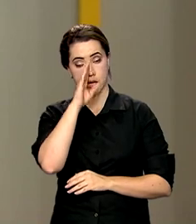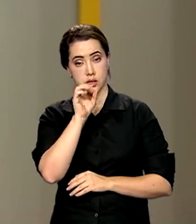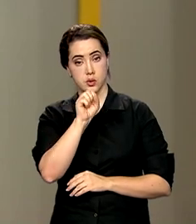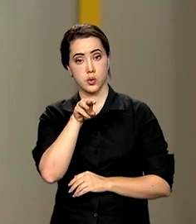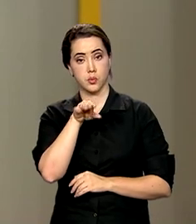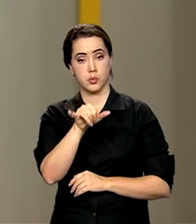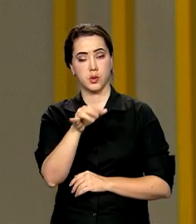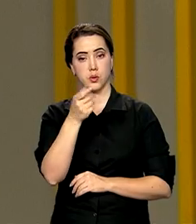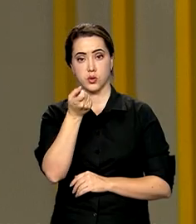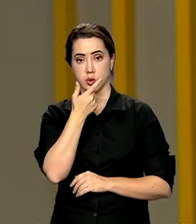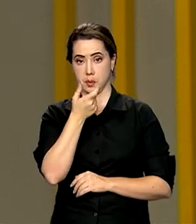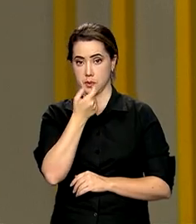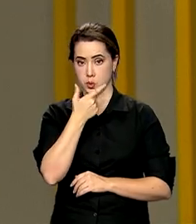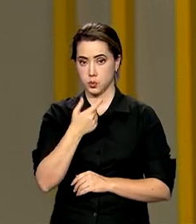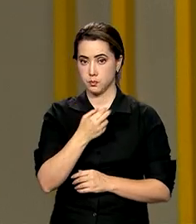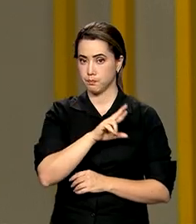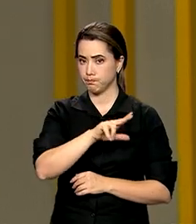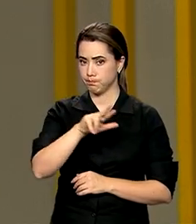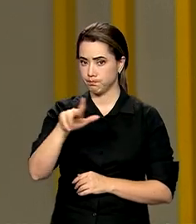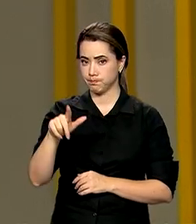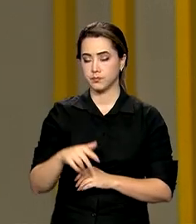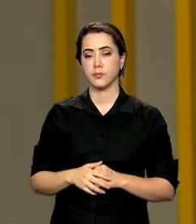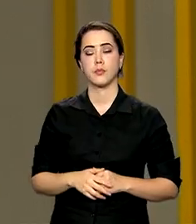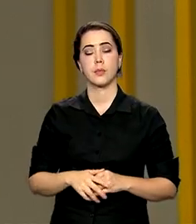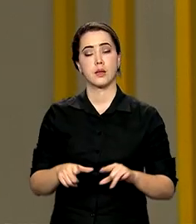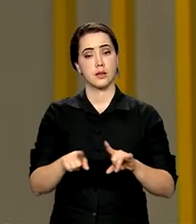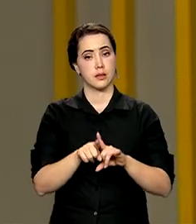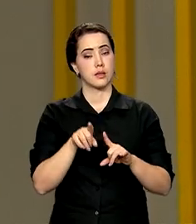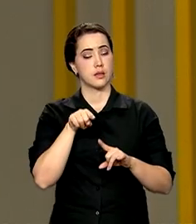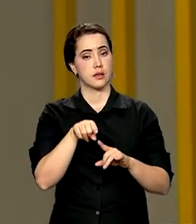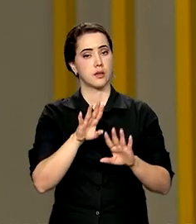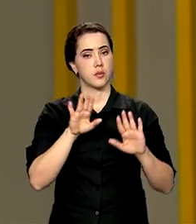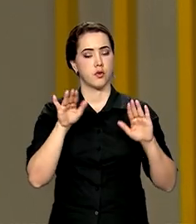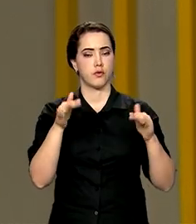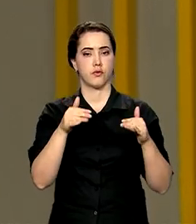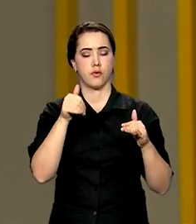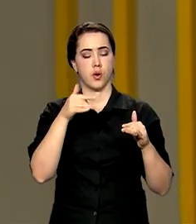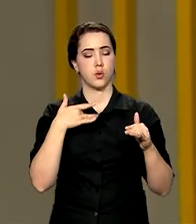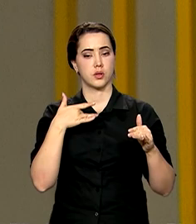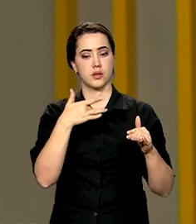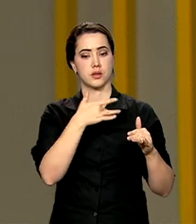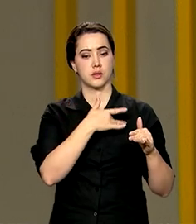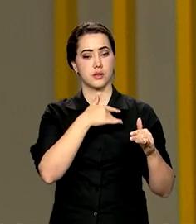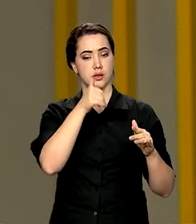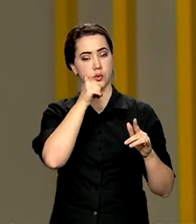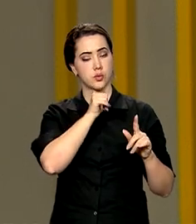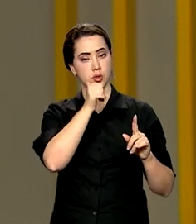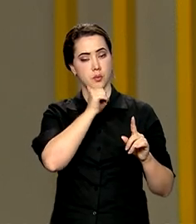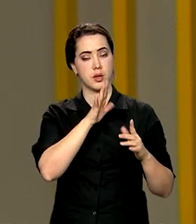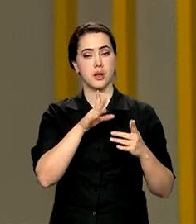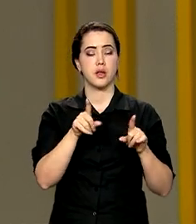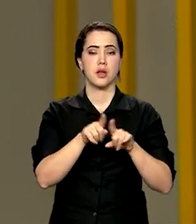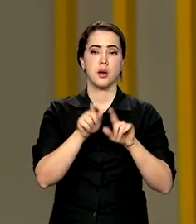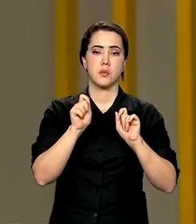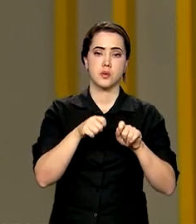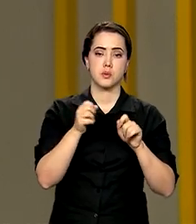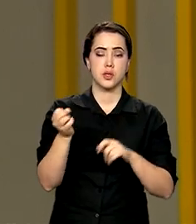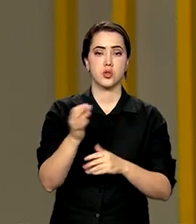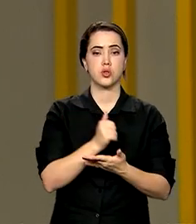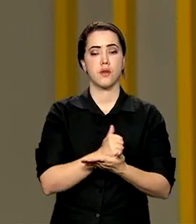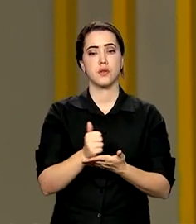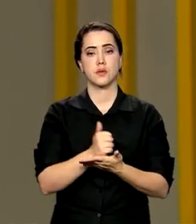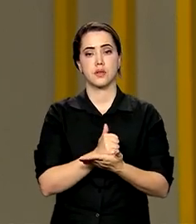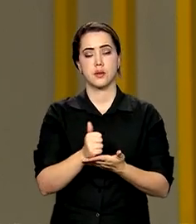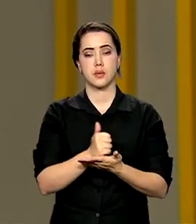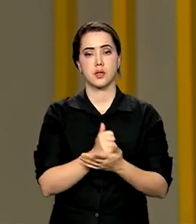medicamentos. O programa também prioriza a saúde da mulher e o credenciamento de novas farmácias